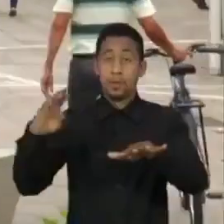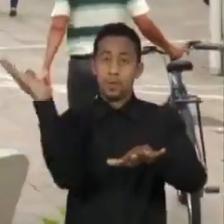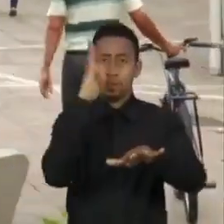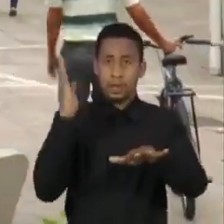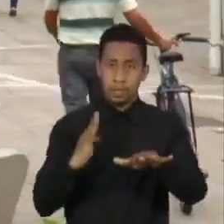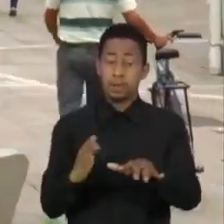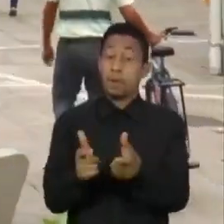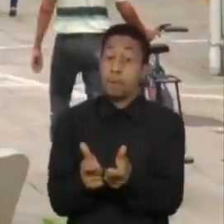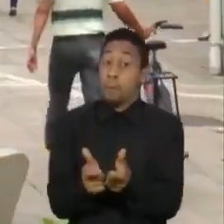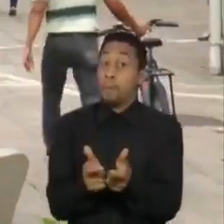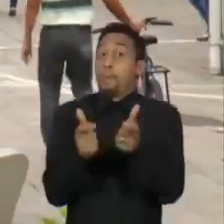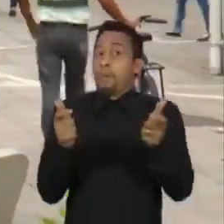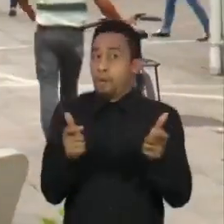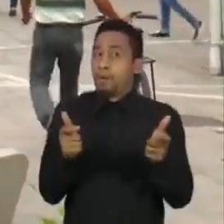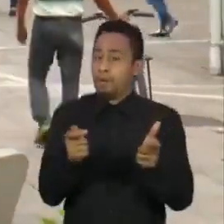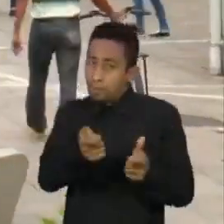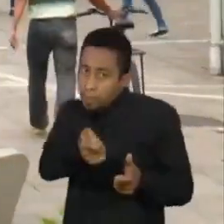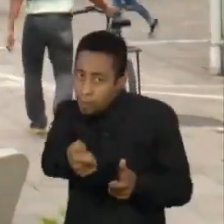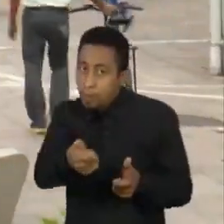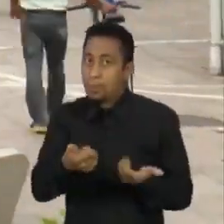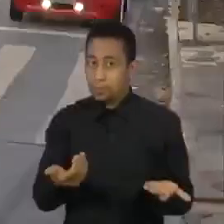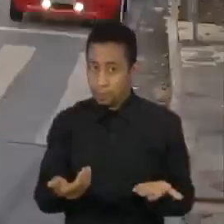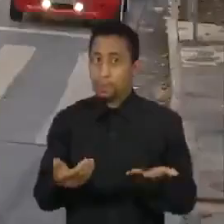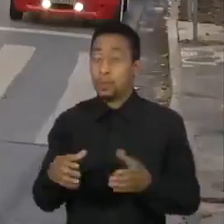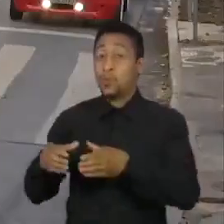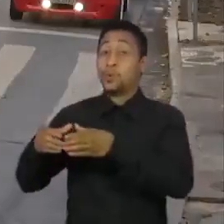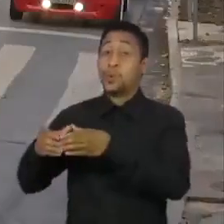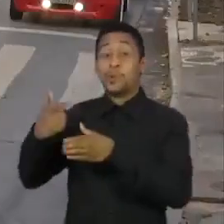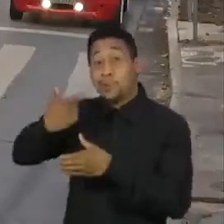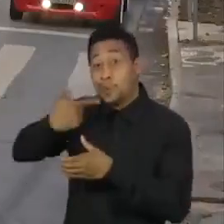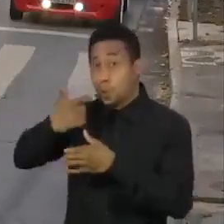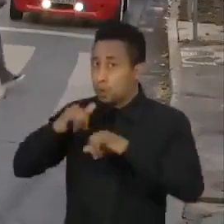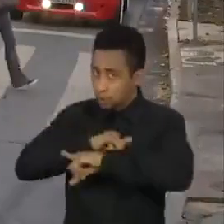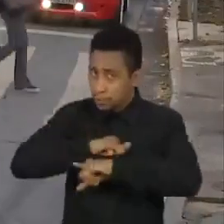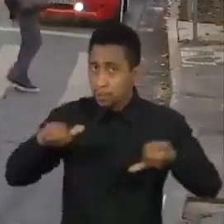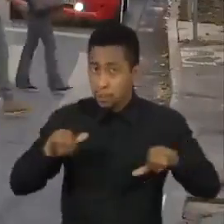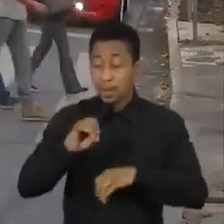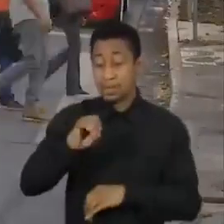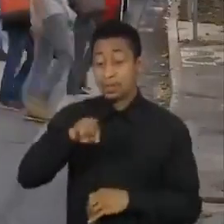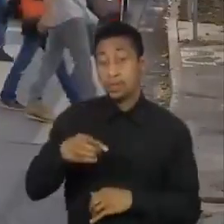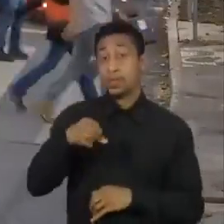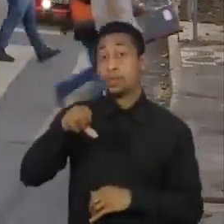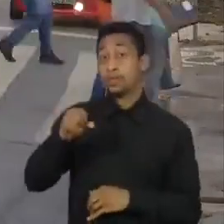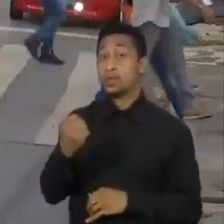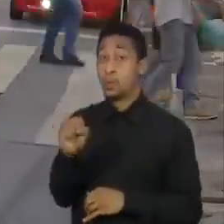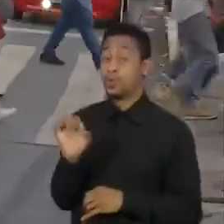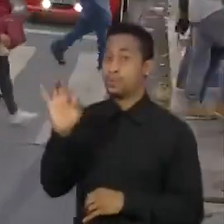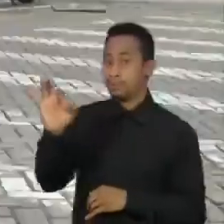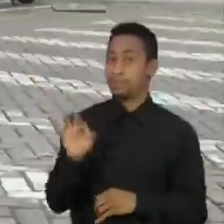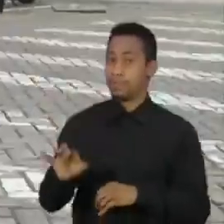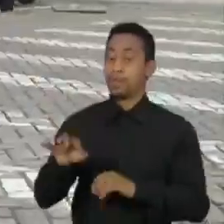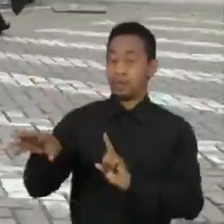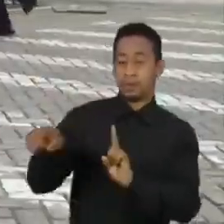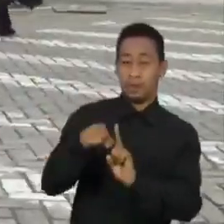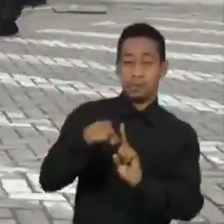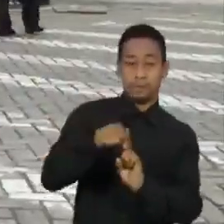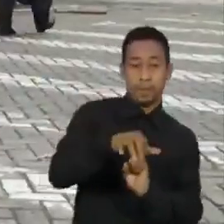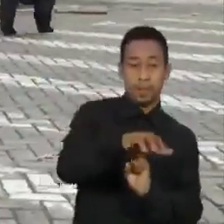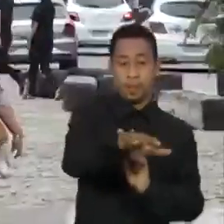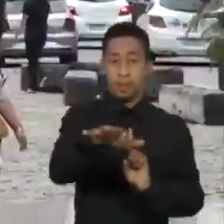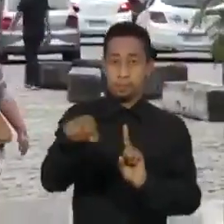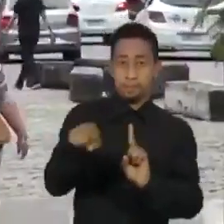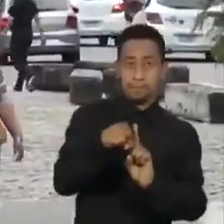subiu um pouco, segundo o Imperial College de Londres. O índice está em 0,98. Cada grupo de 100